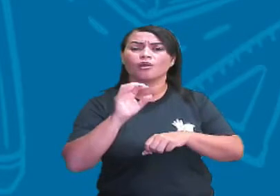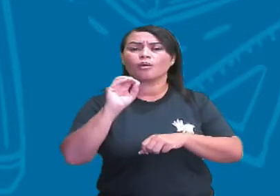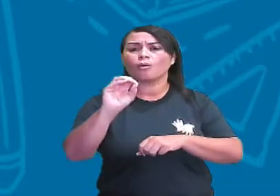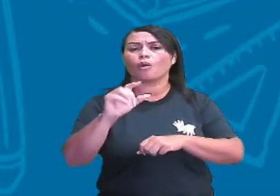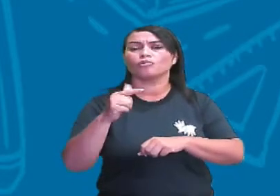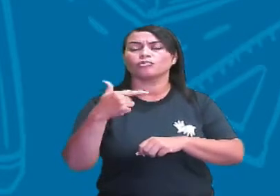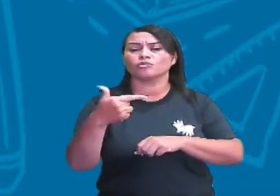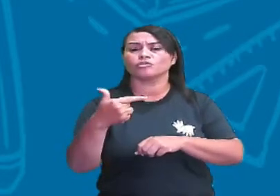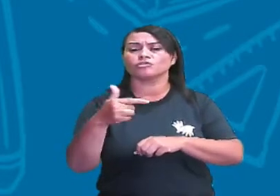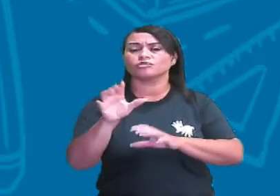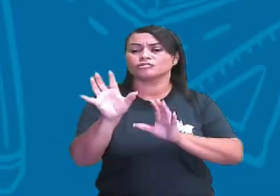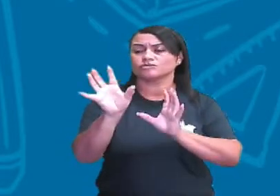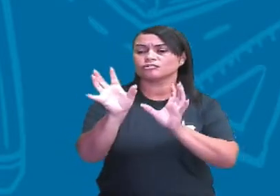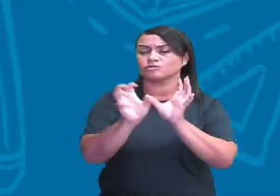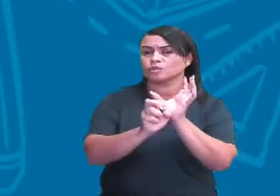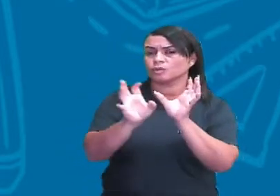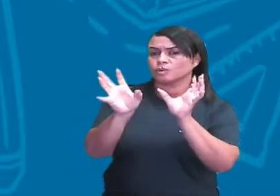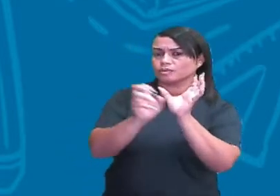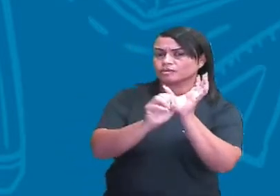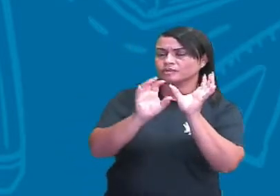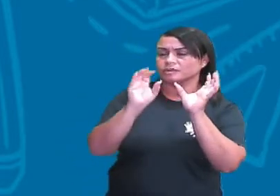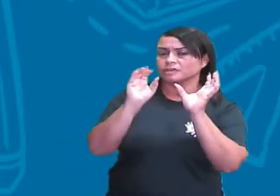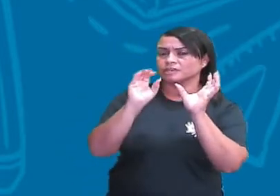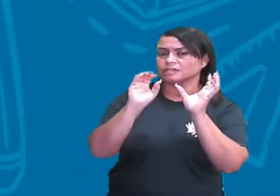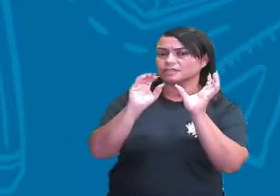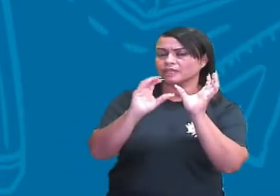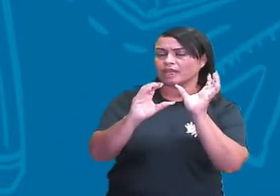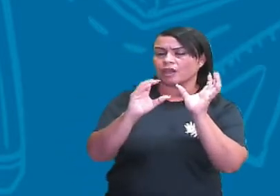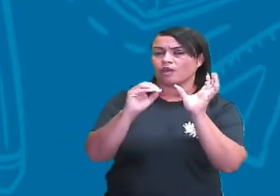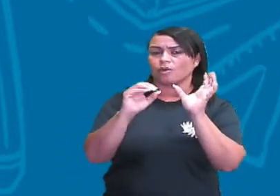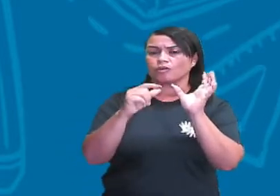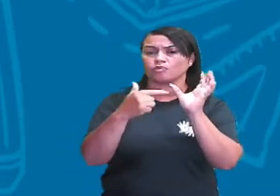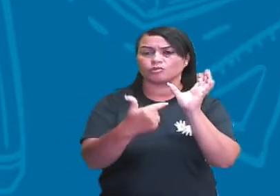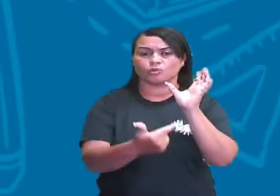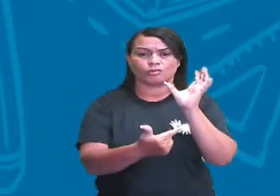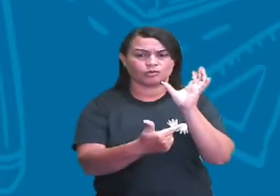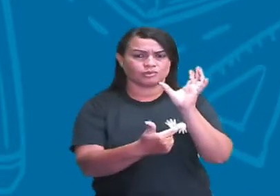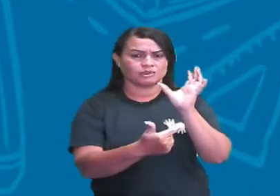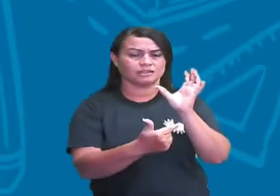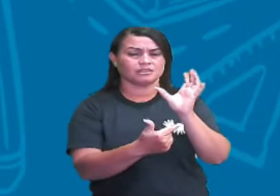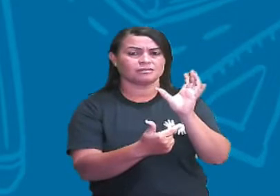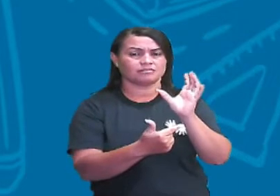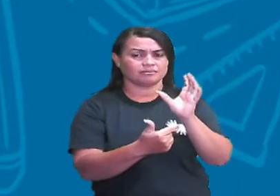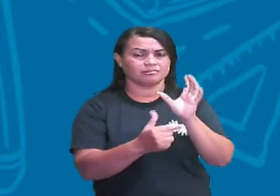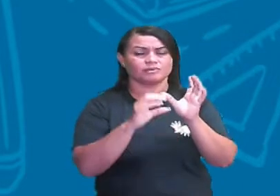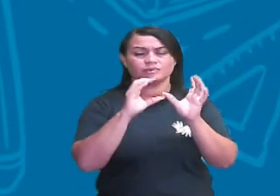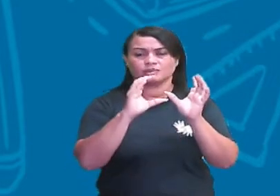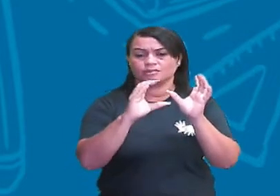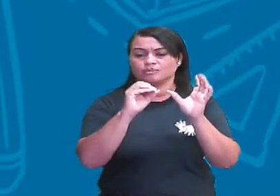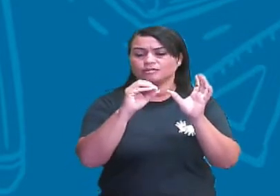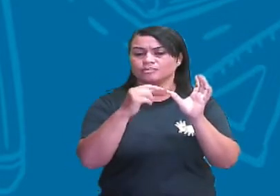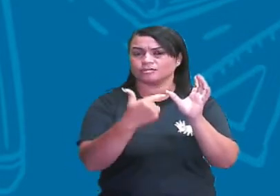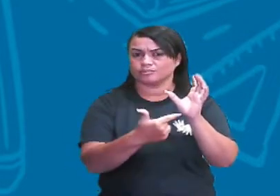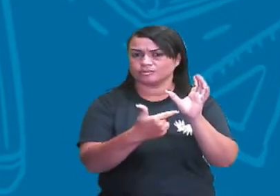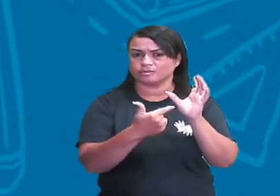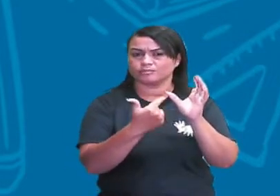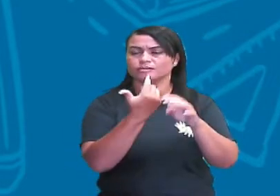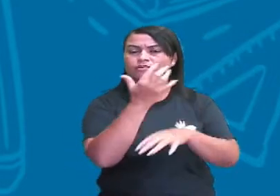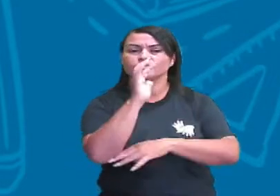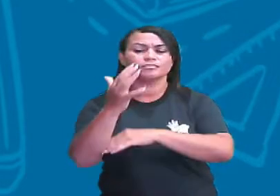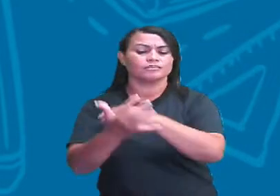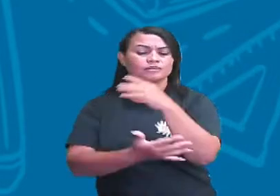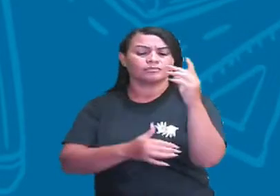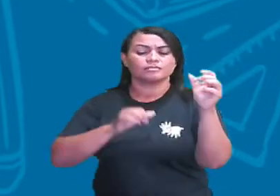Ela vai capturar CO2, que nós chamamos de dióxido de carbono, CO2 da natureza,